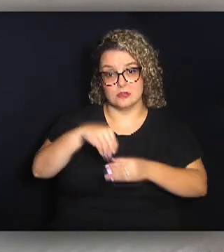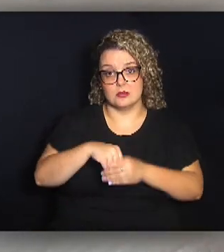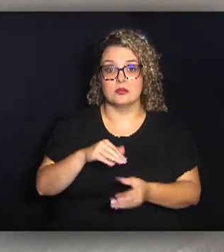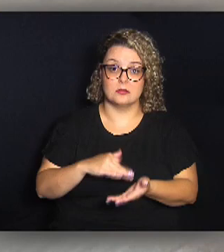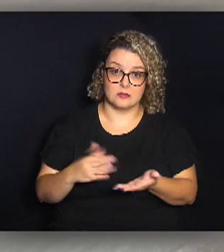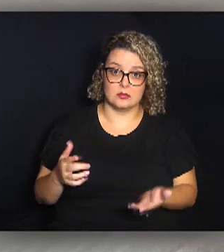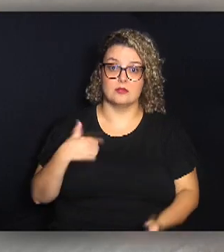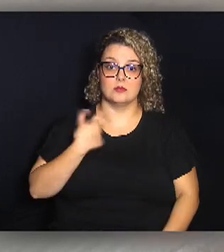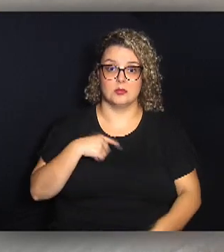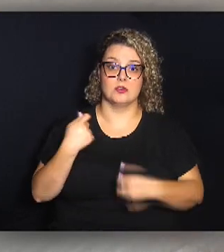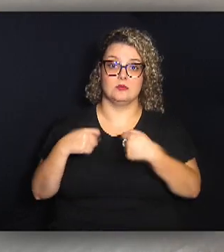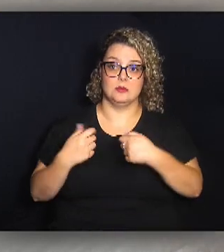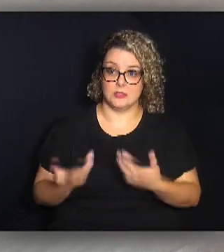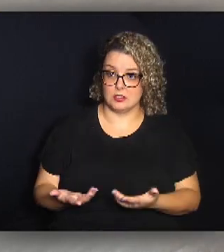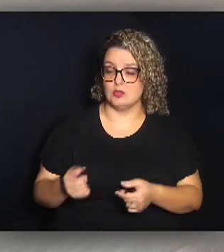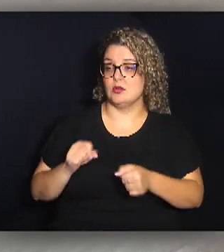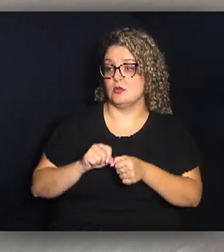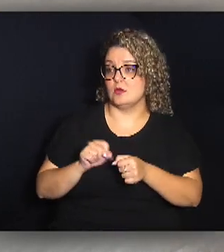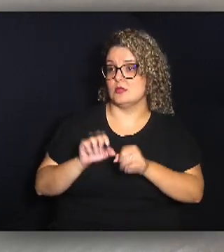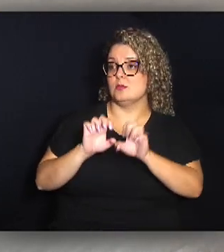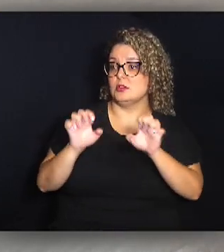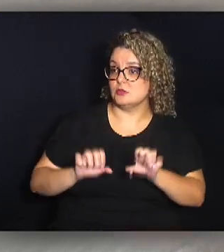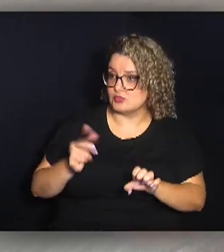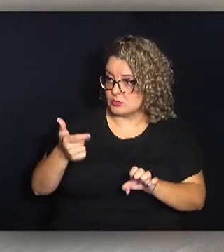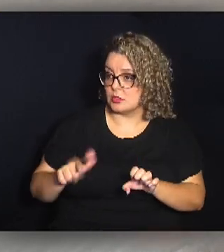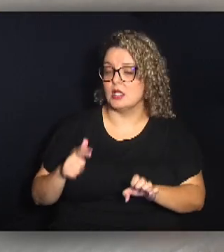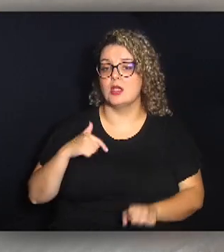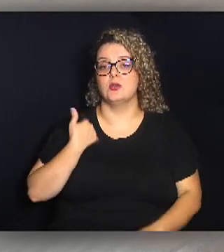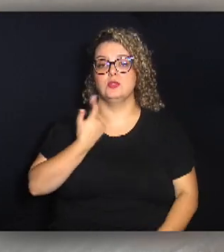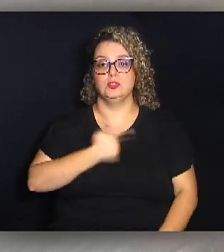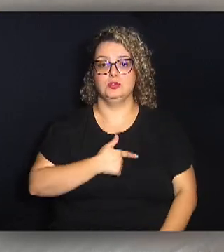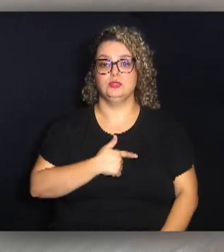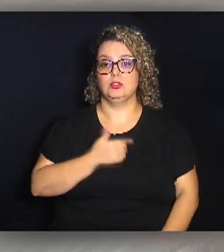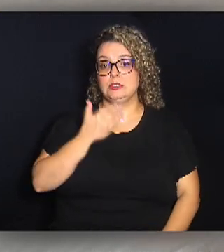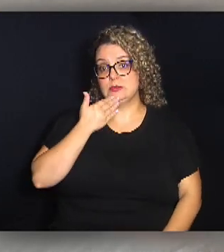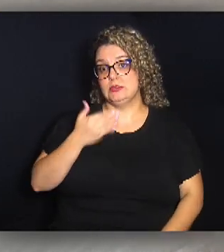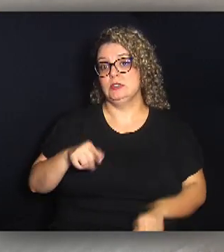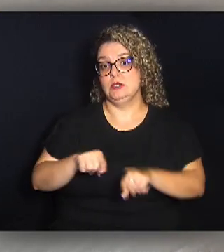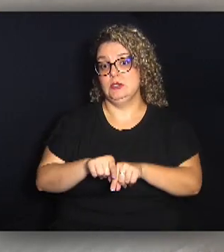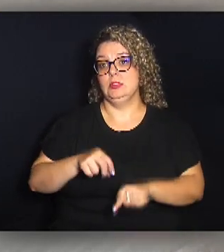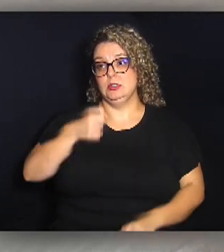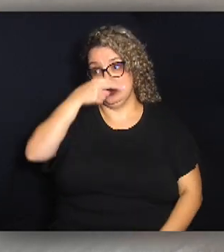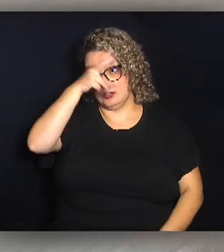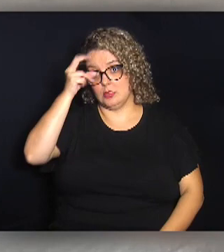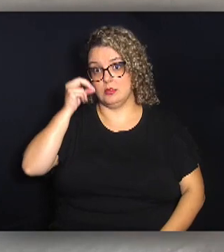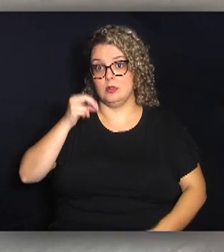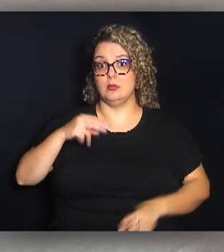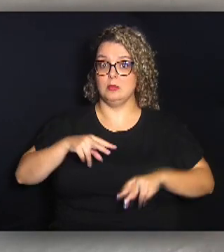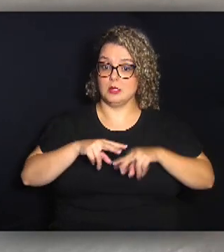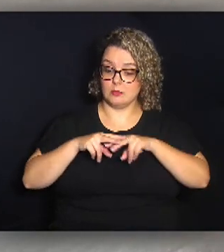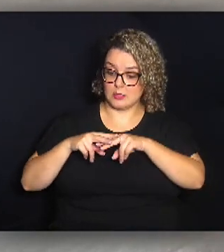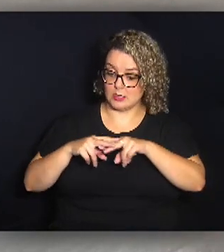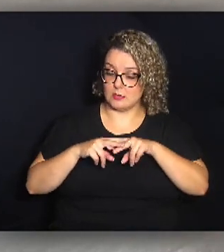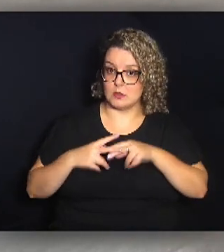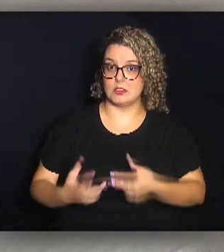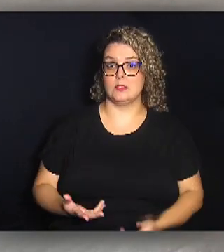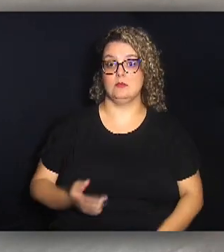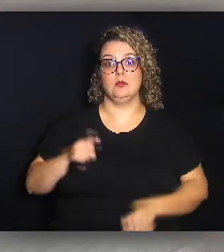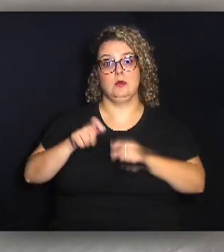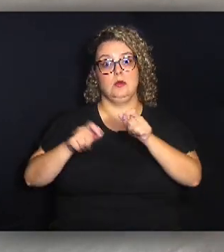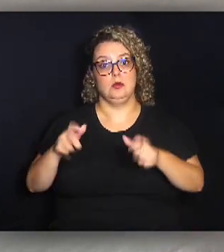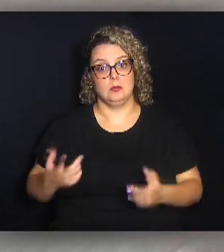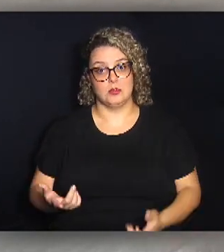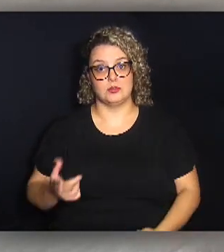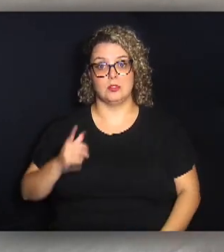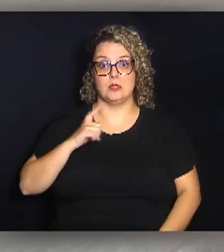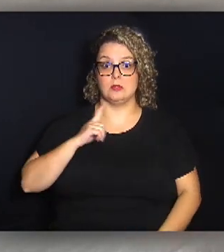Então nós precisaríamos fazer uma reestrutura e nós solicitamos, inclusive, ao prefeito para que revisse aquele pessoal que tem